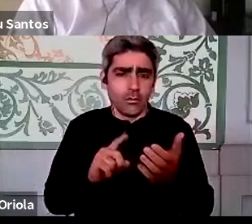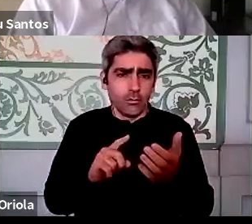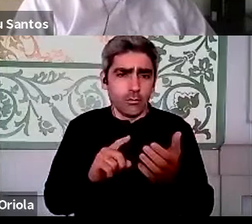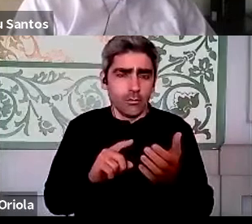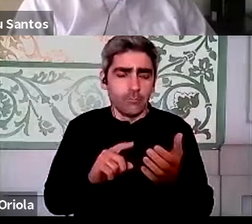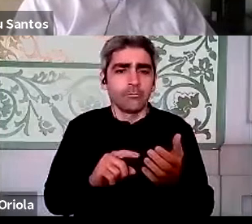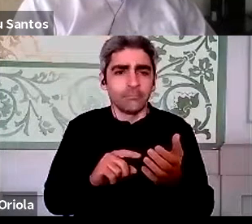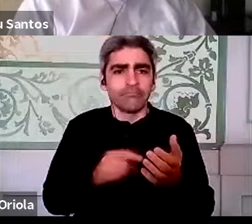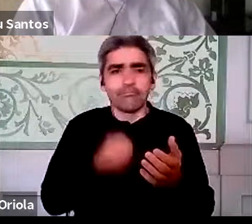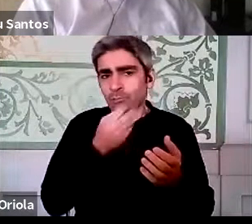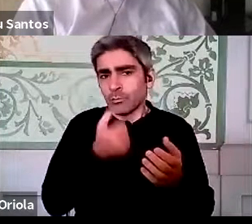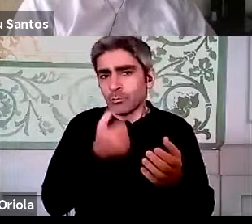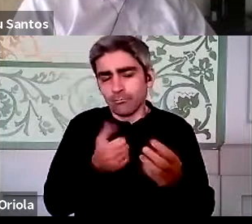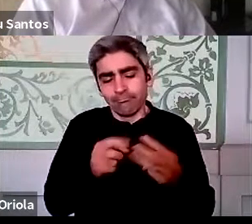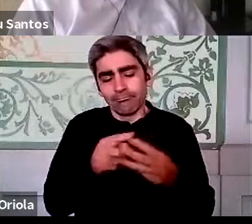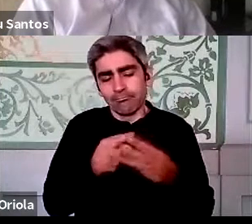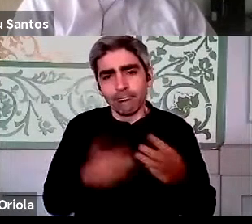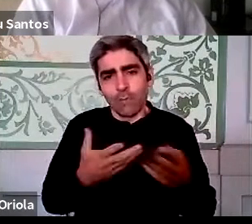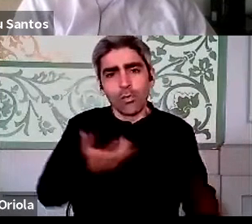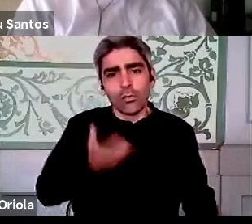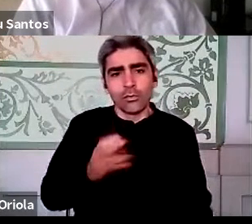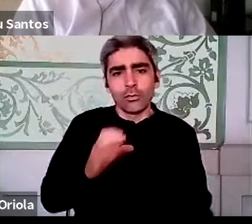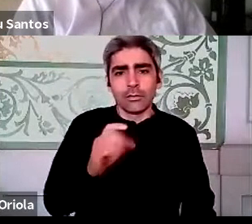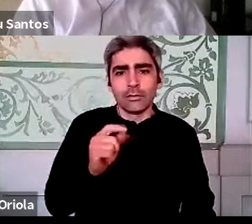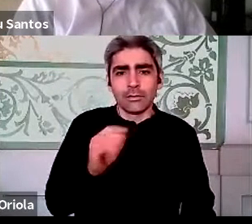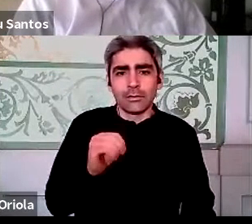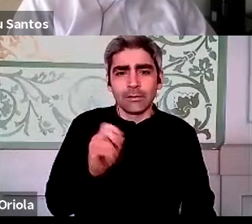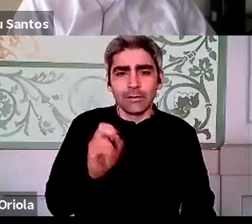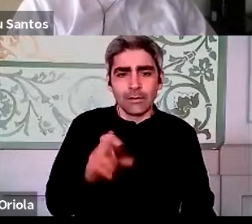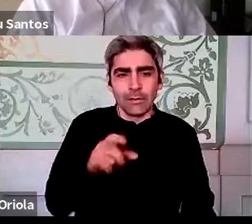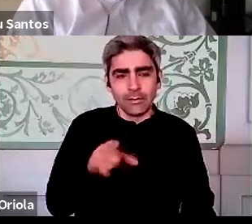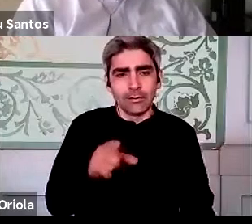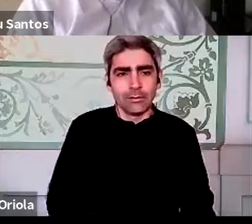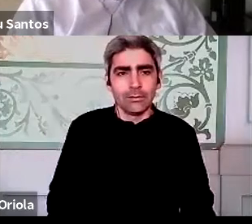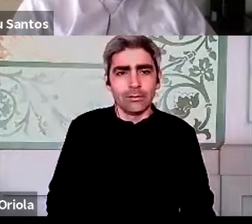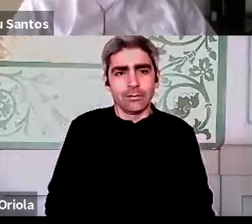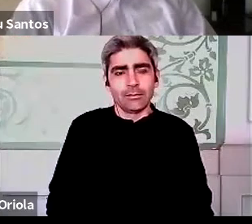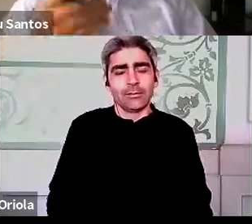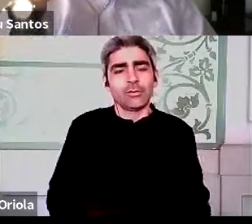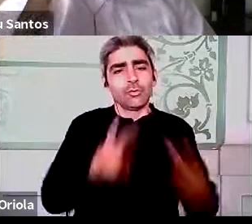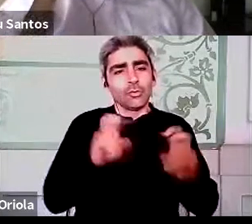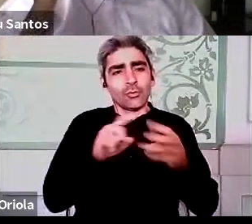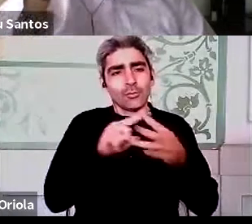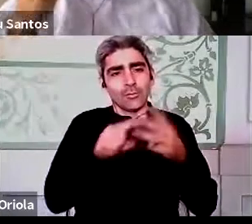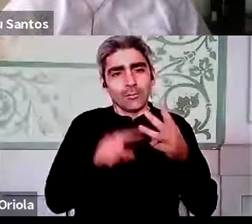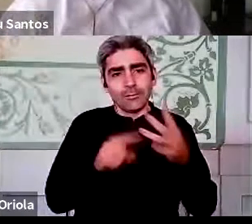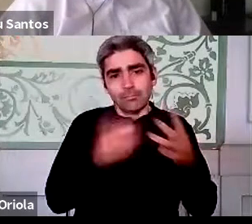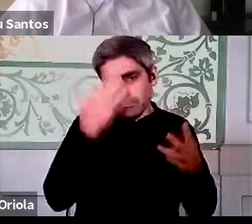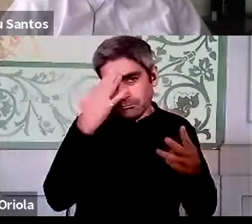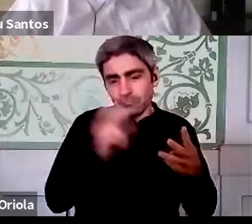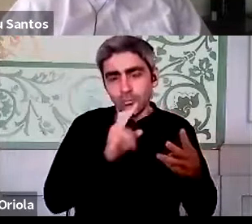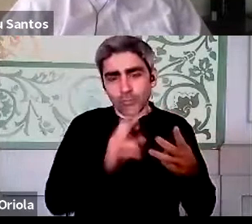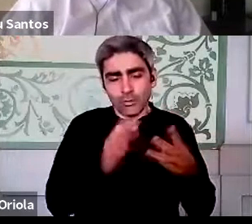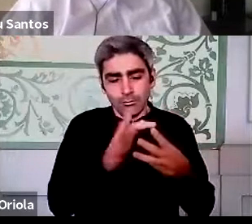Ok, muito bem. Vamos começar agora pelo doutor César, para, enfim, sobre estas coisas. É aquela que quiser